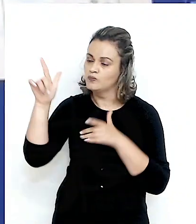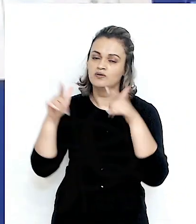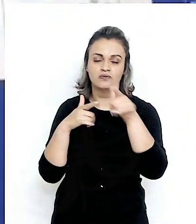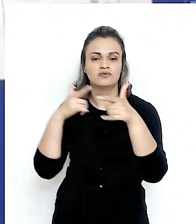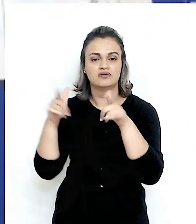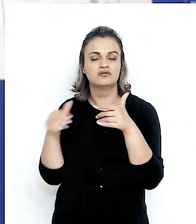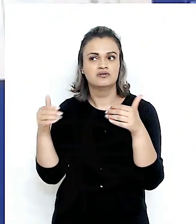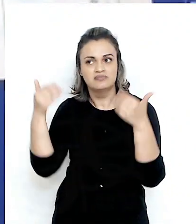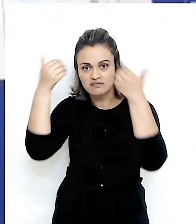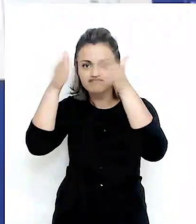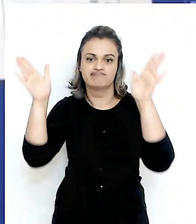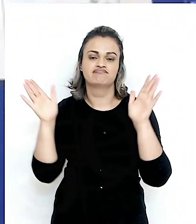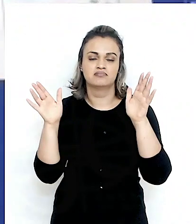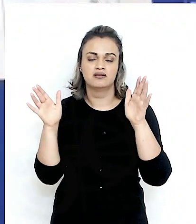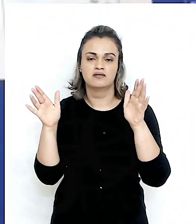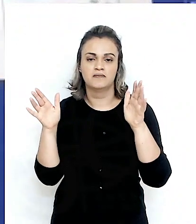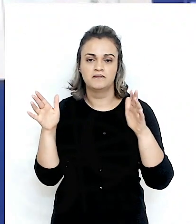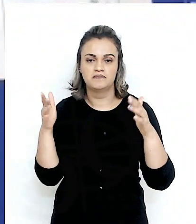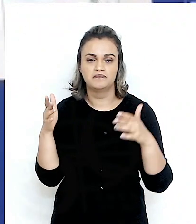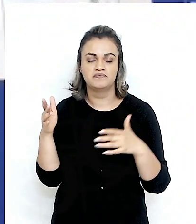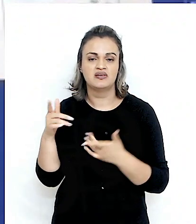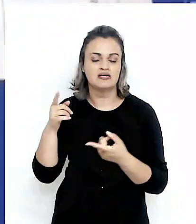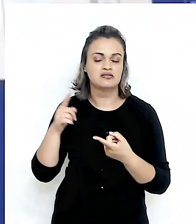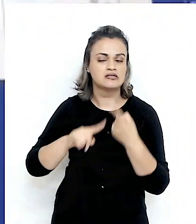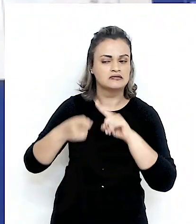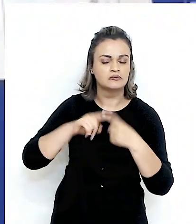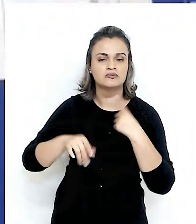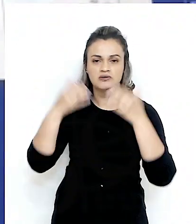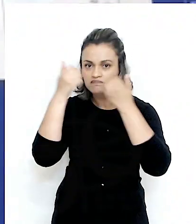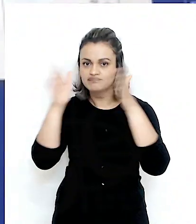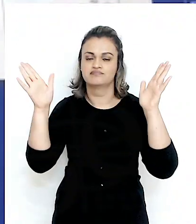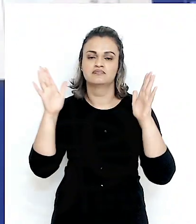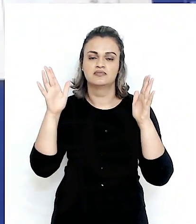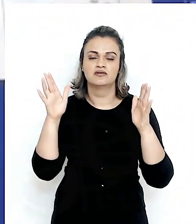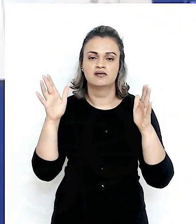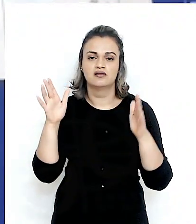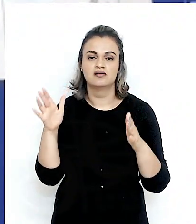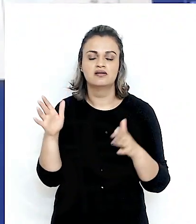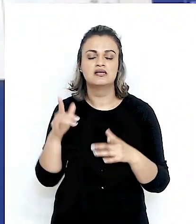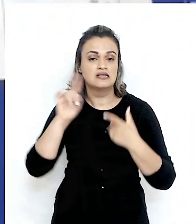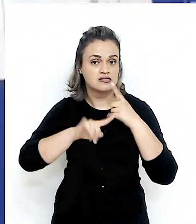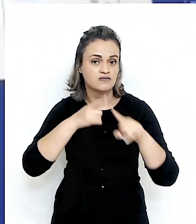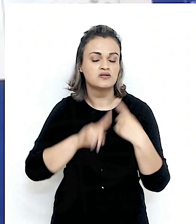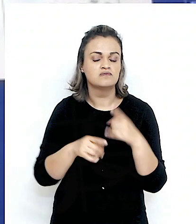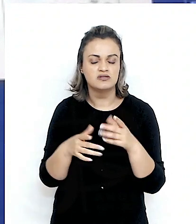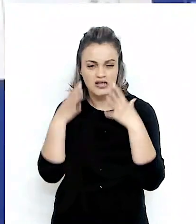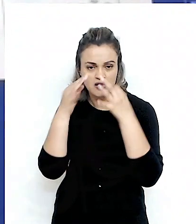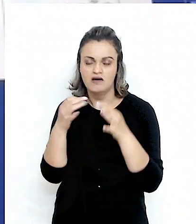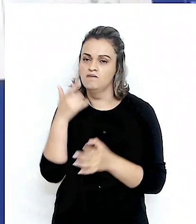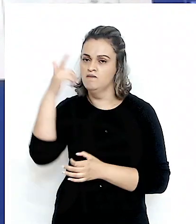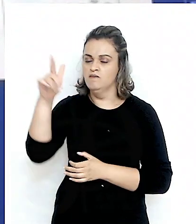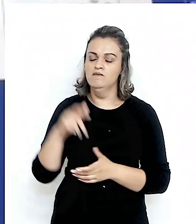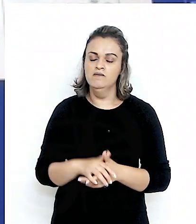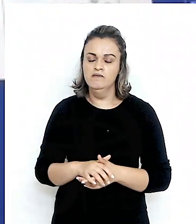têm que ser abertas, as negociações, elas têm que passar a ter um novo foco, um foco